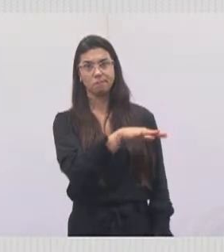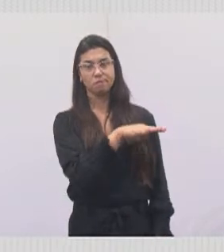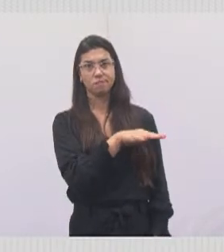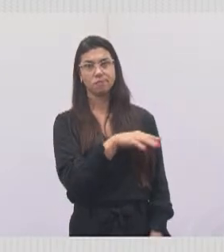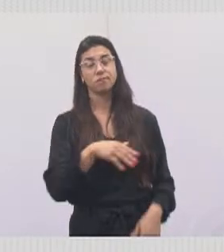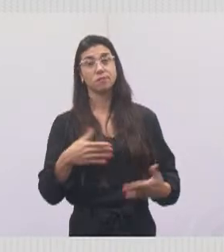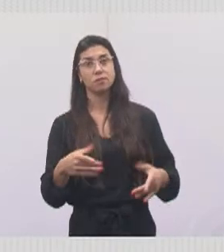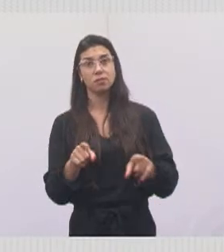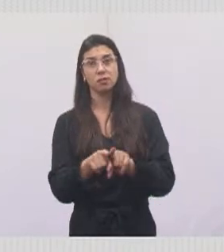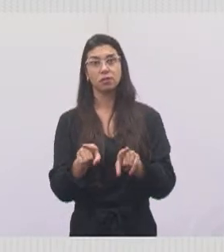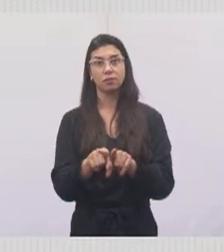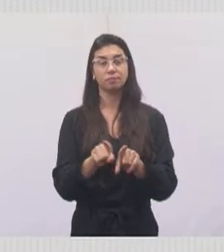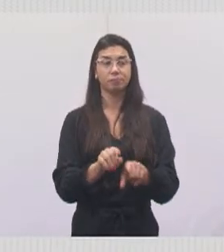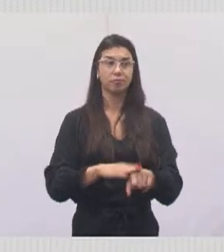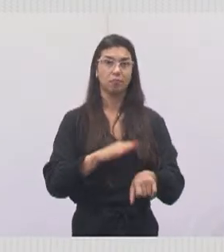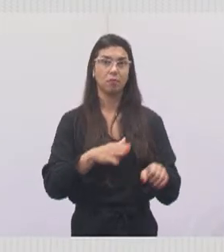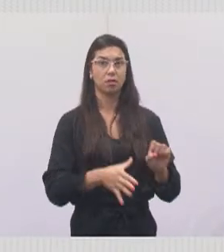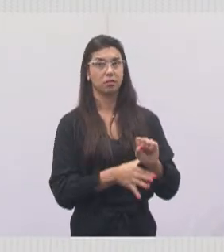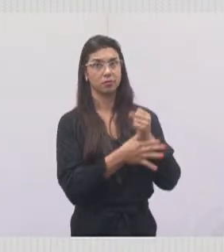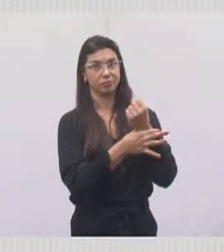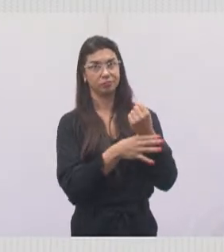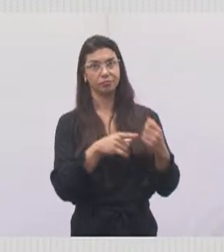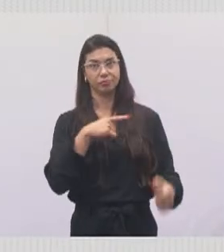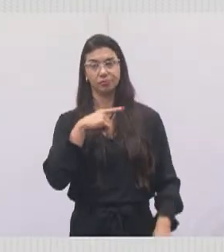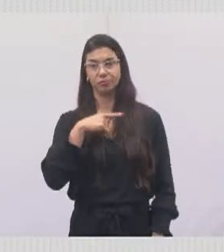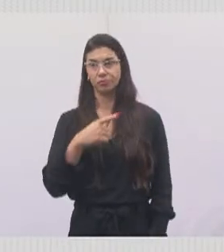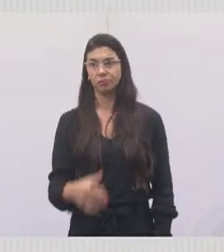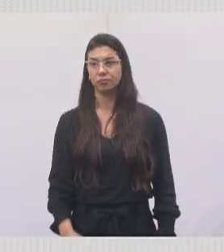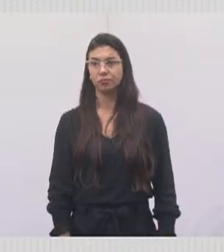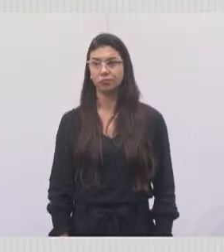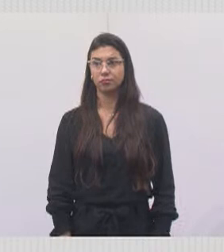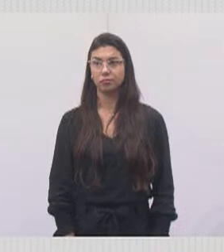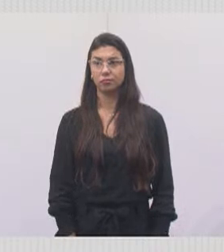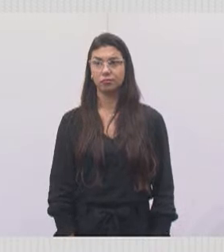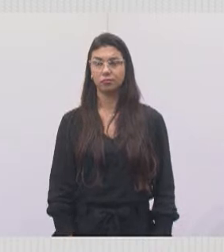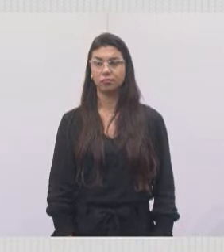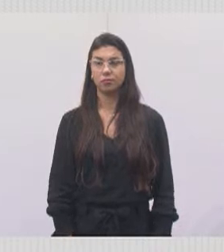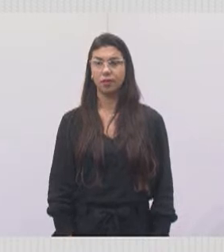possível e também com mais segurança. Próxima foto, por favor.